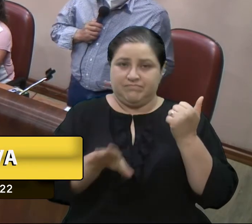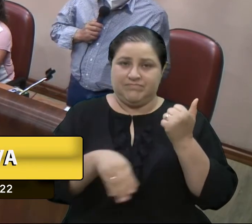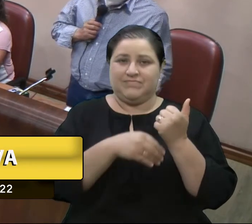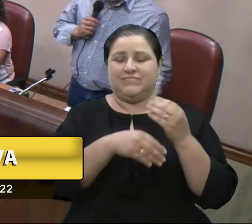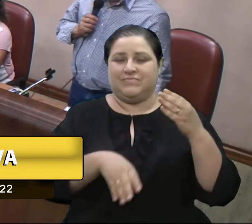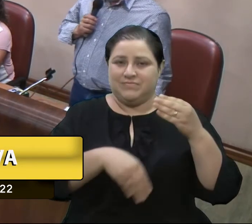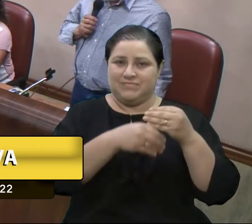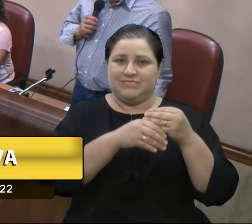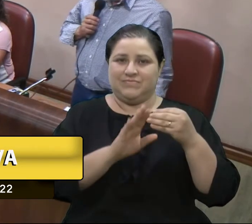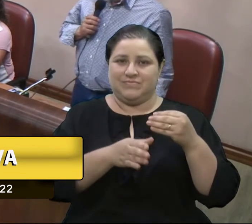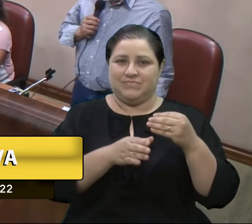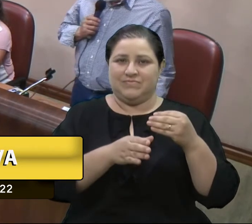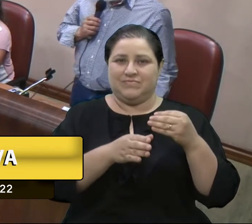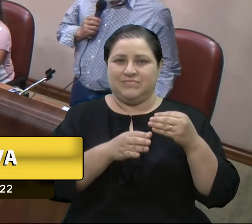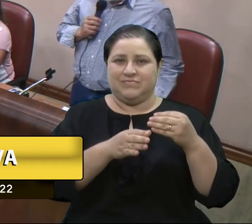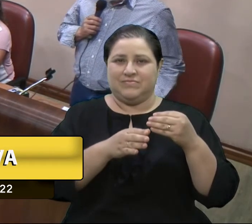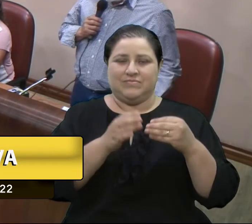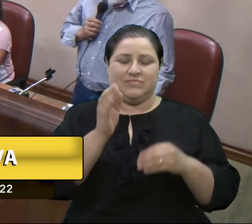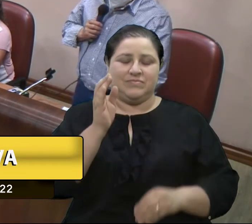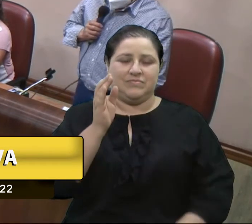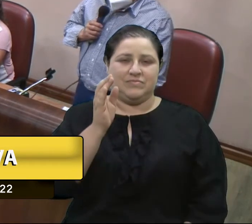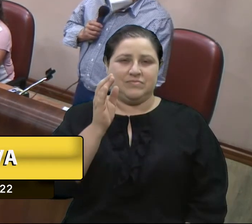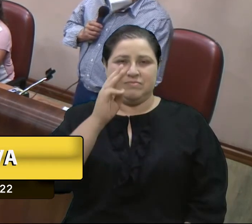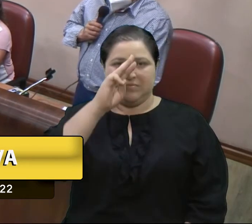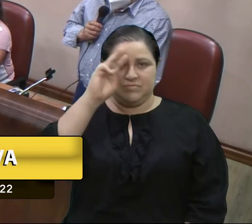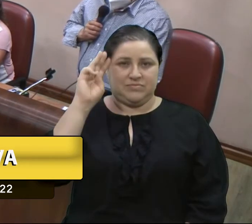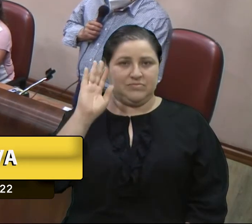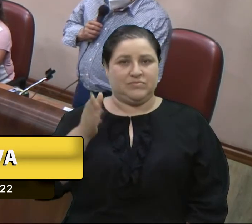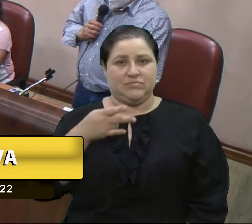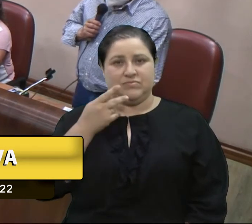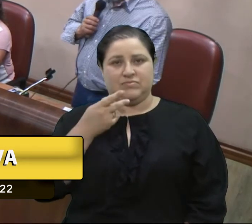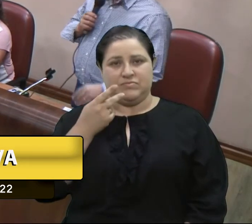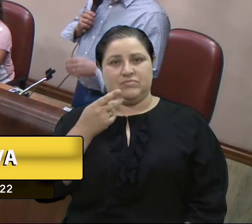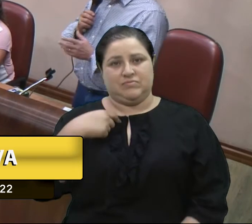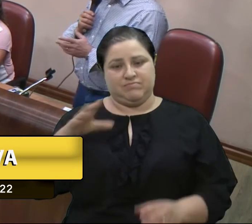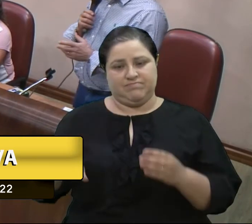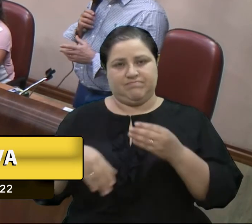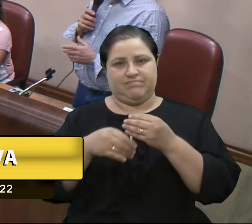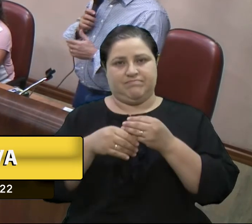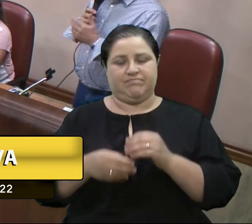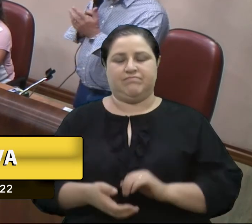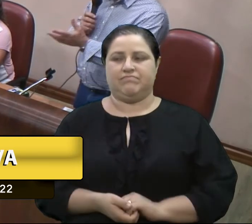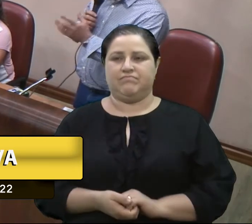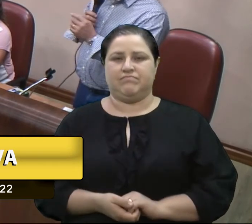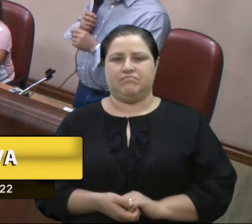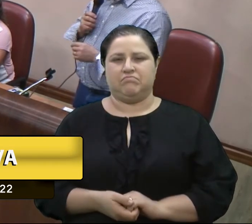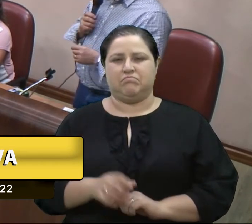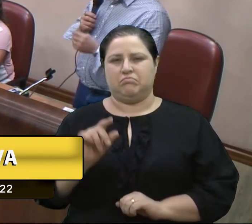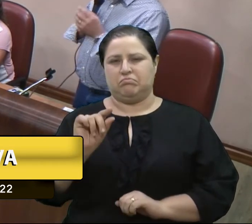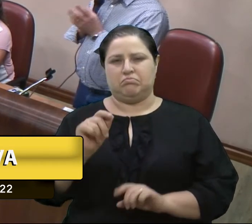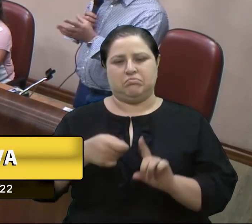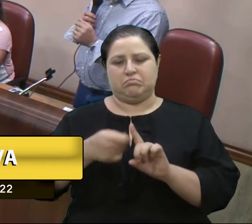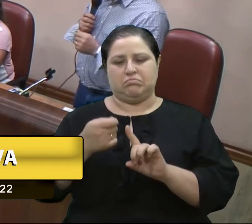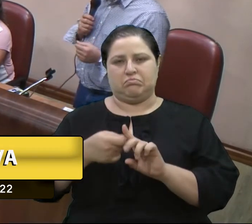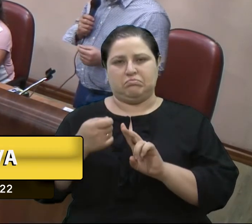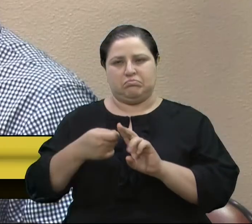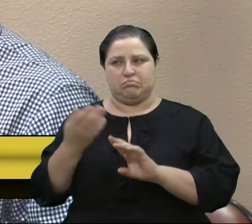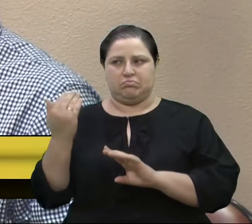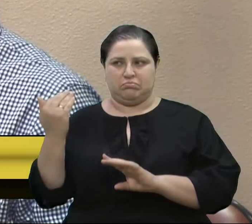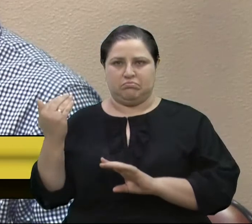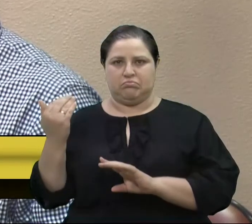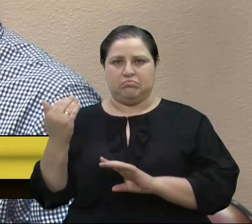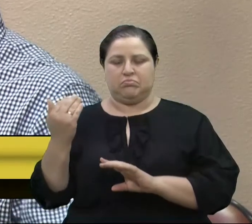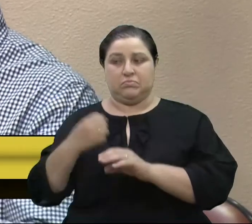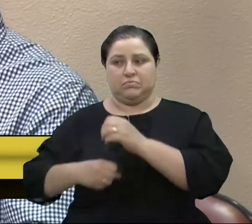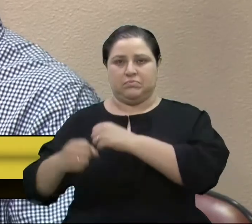Há uns dois meses atrás, pouco mais, diante do trabalho muito bem feito um paliativo no